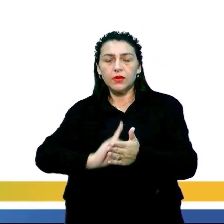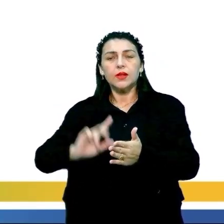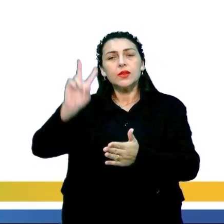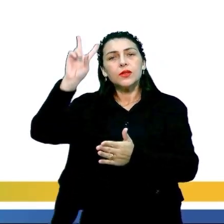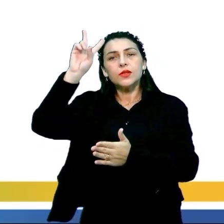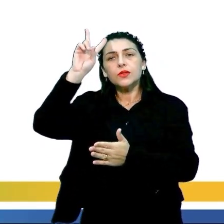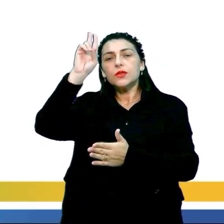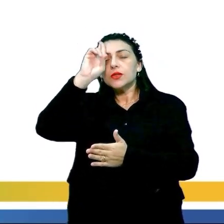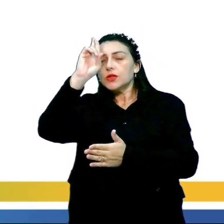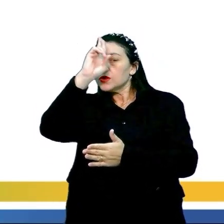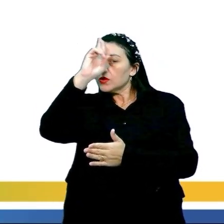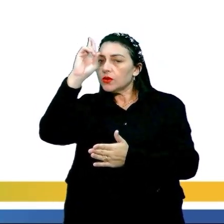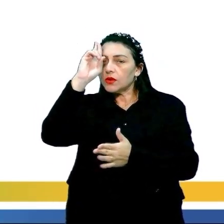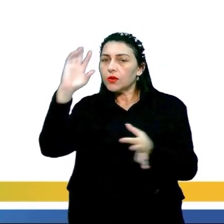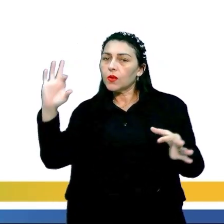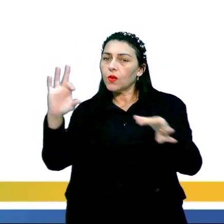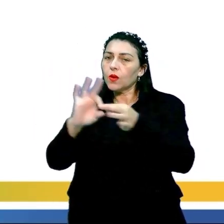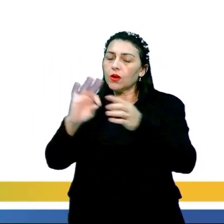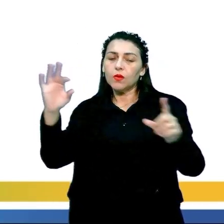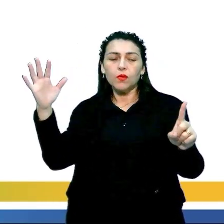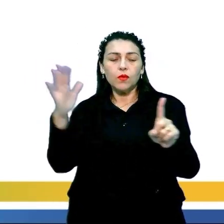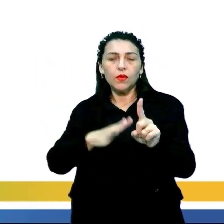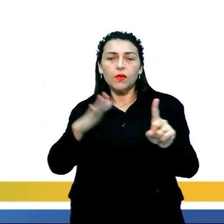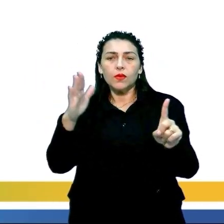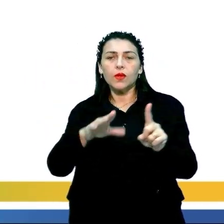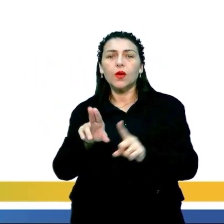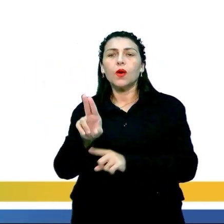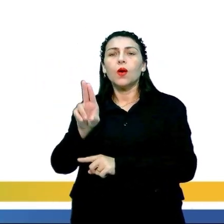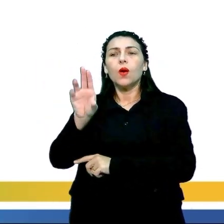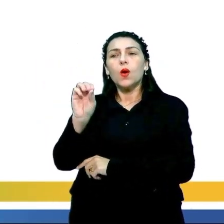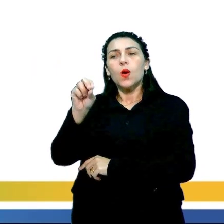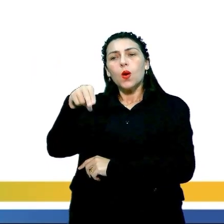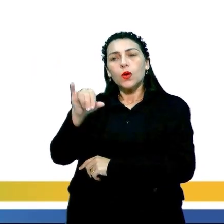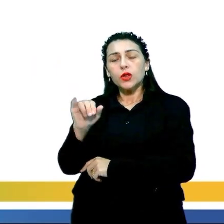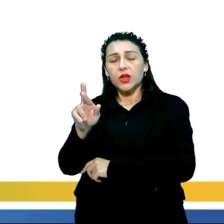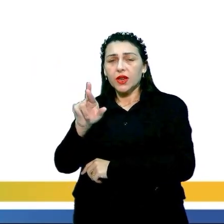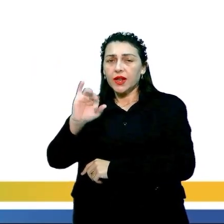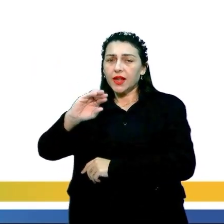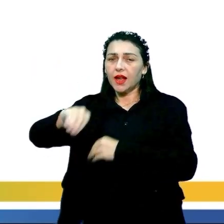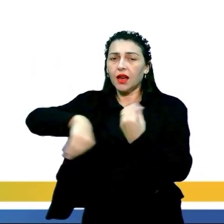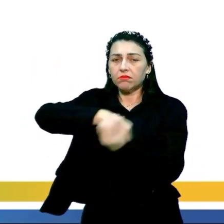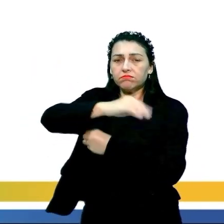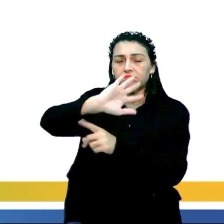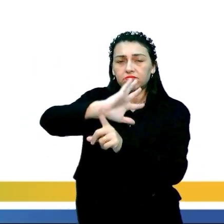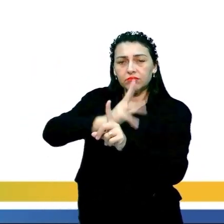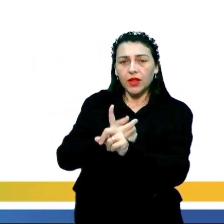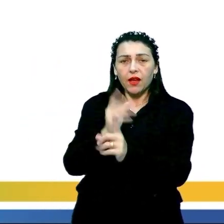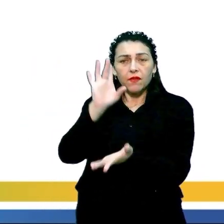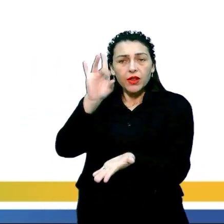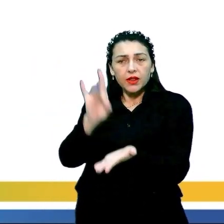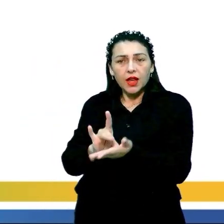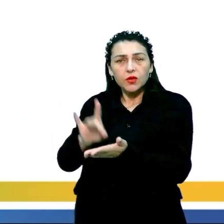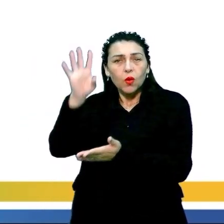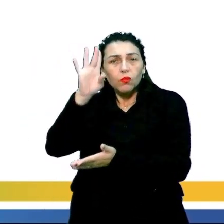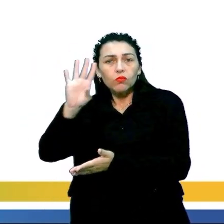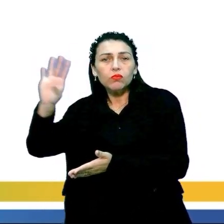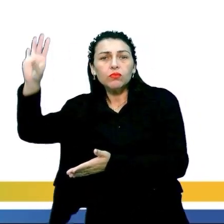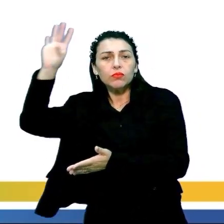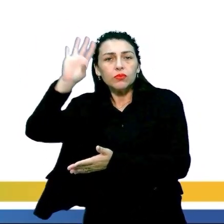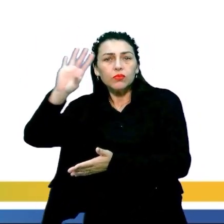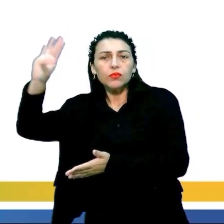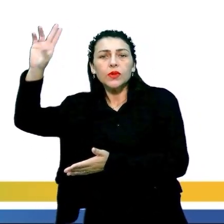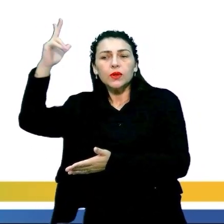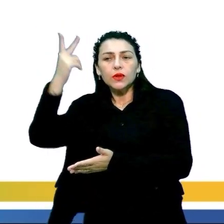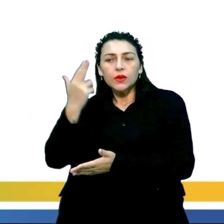história. Corrente com influência onírica, arte que mistura a realidade com o real, o